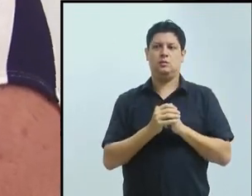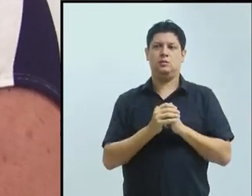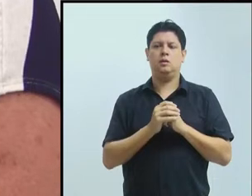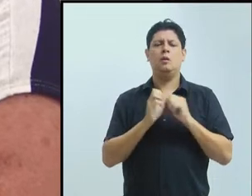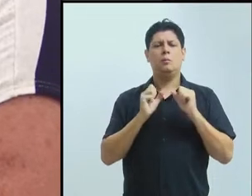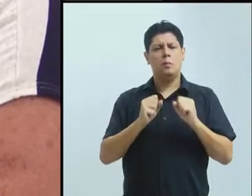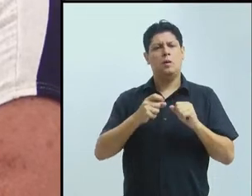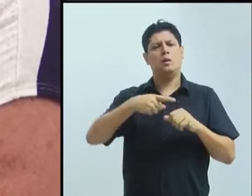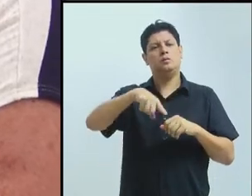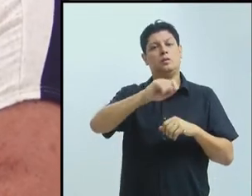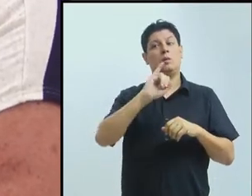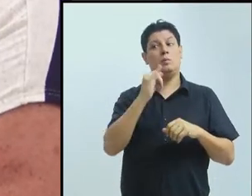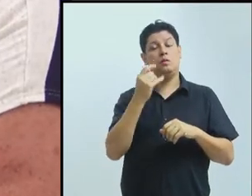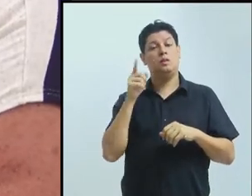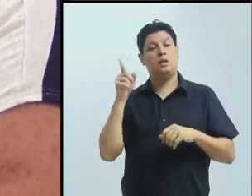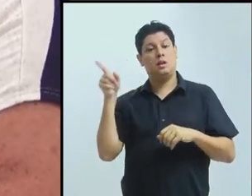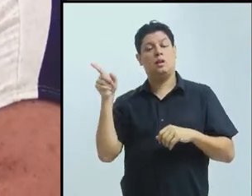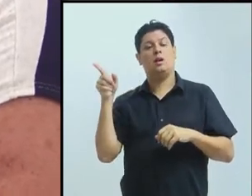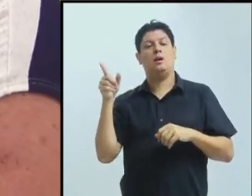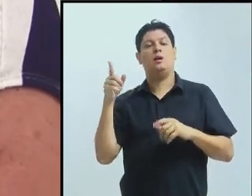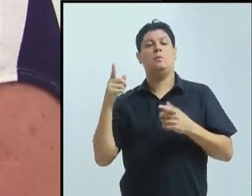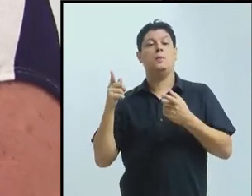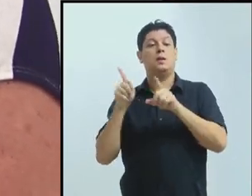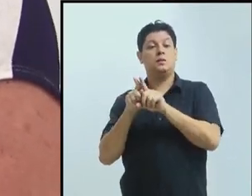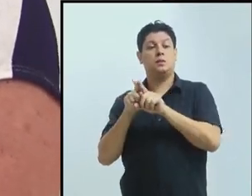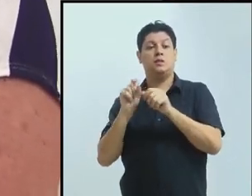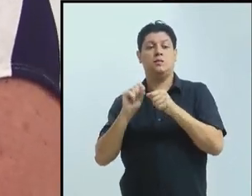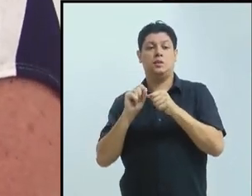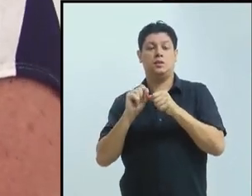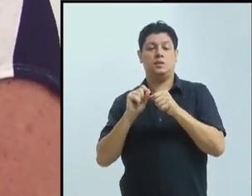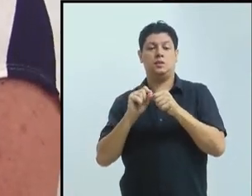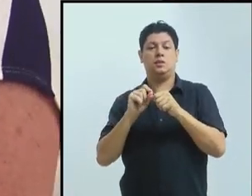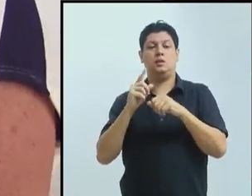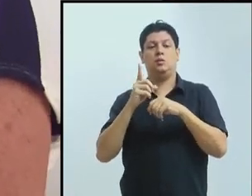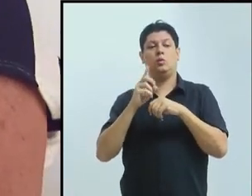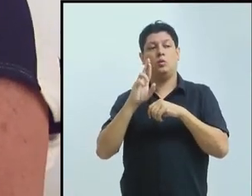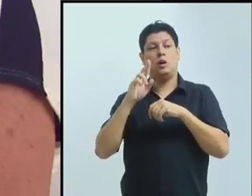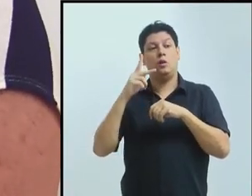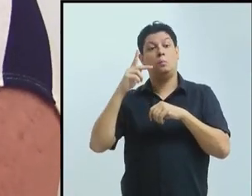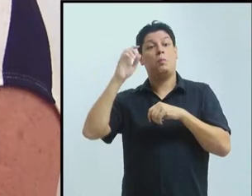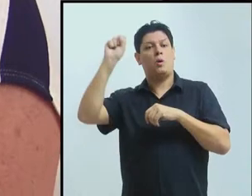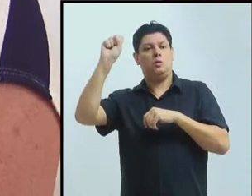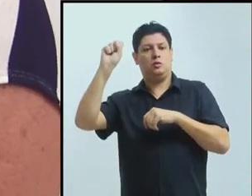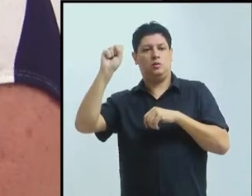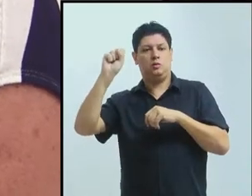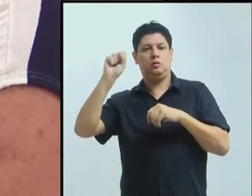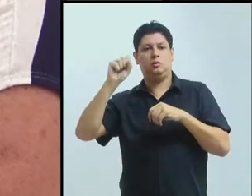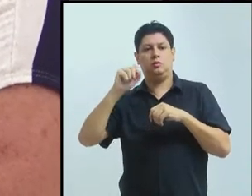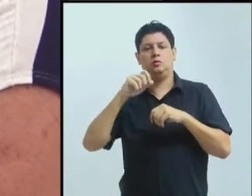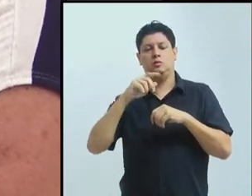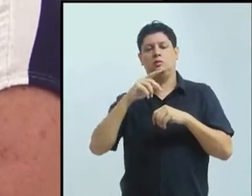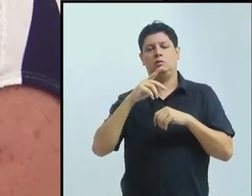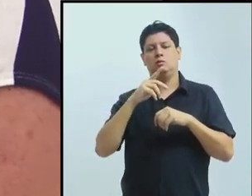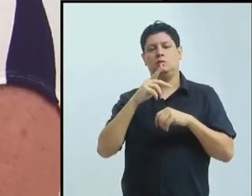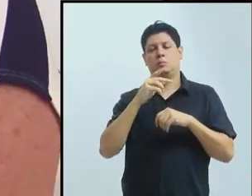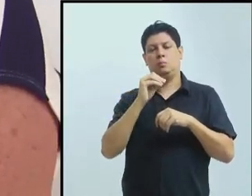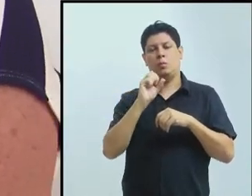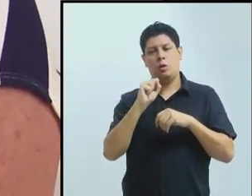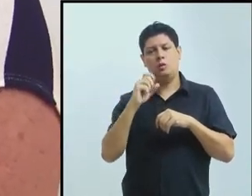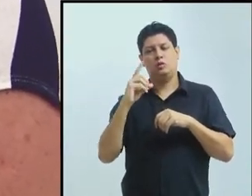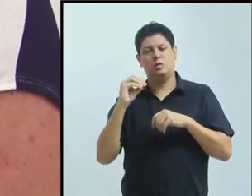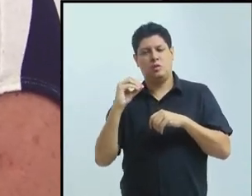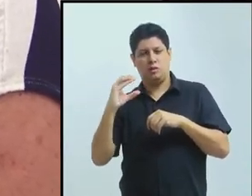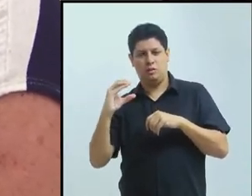ou uma bolsa-sanduíche ou mesmo um doutorado pleno. Eu encontrei muitos